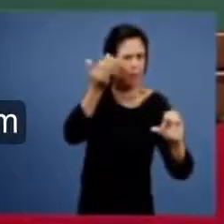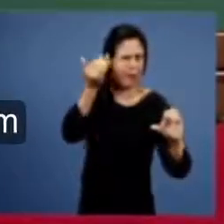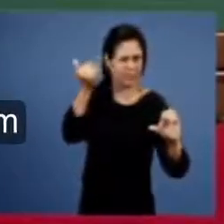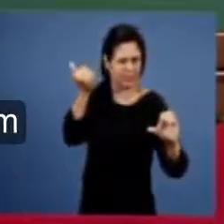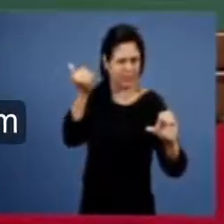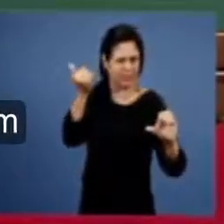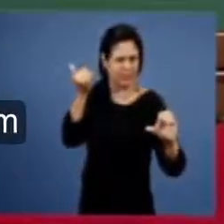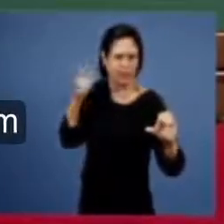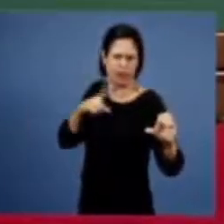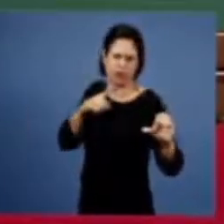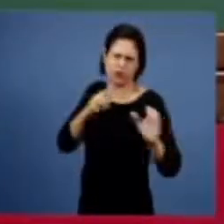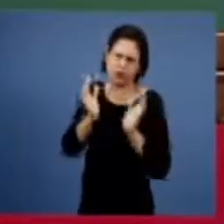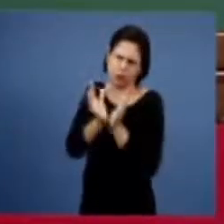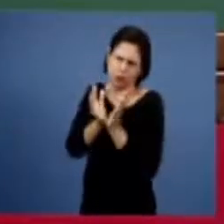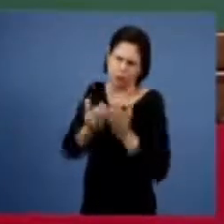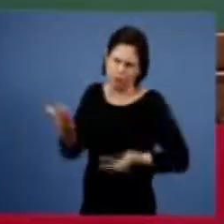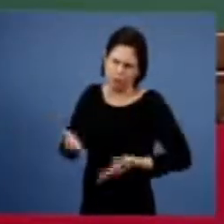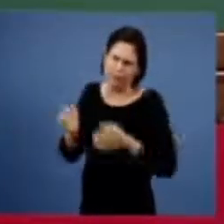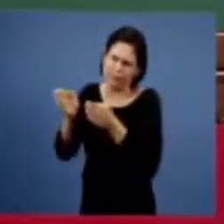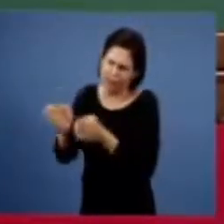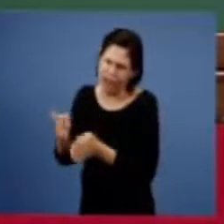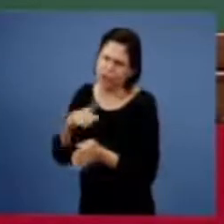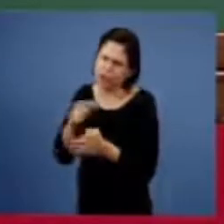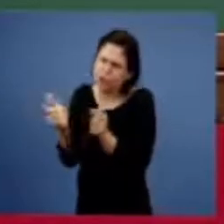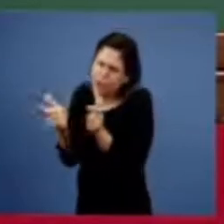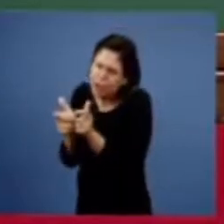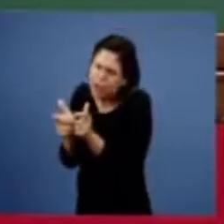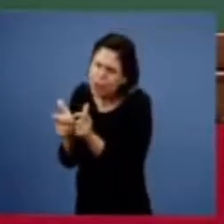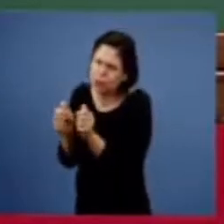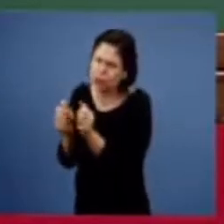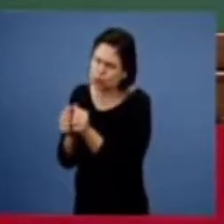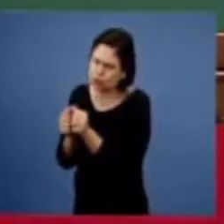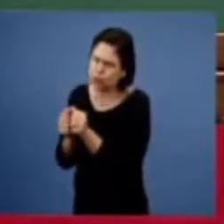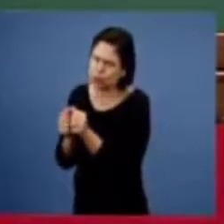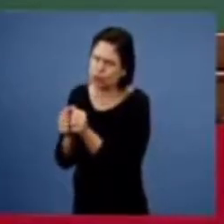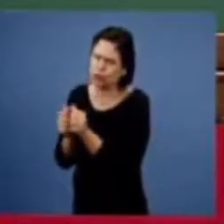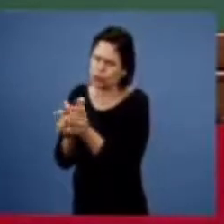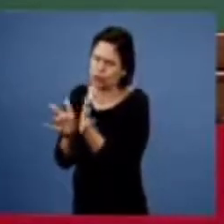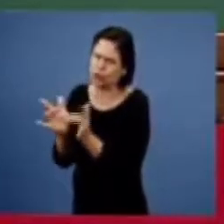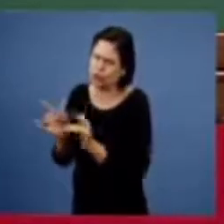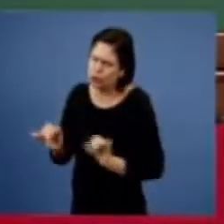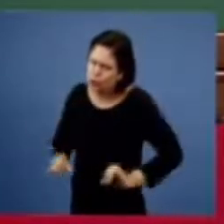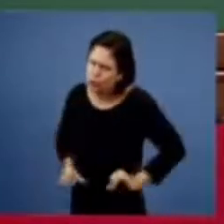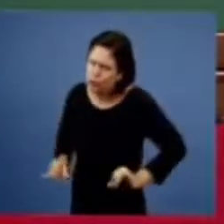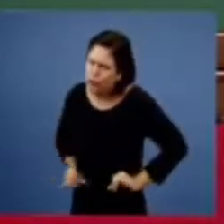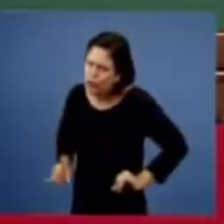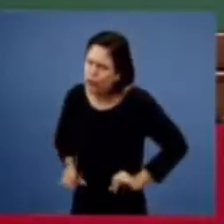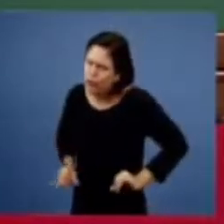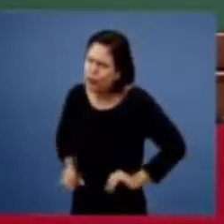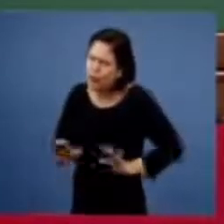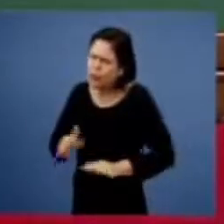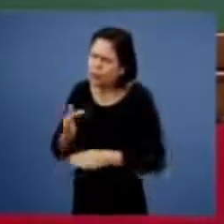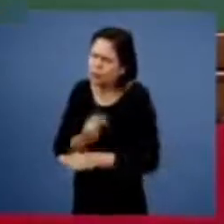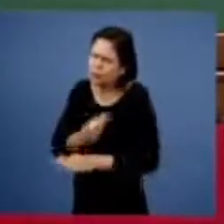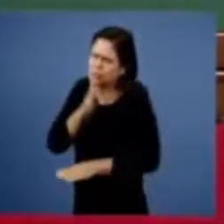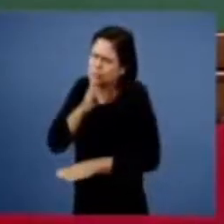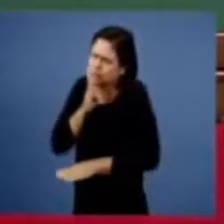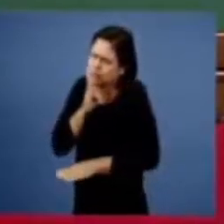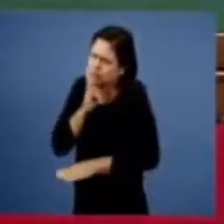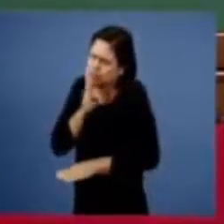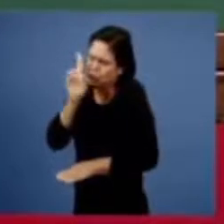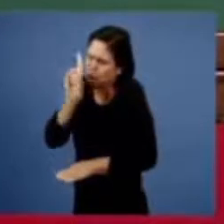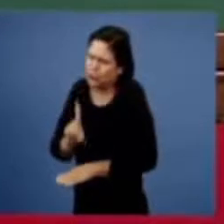fiéis havia um aqueles que estavam com ele com o senhor Jesus na fidelidade morrendo sofrendo perseguidos seus